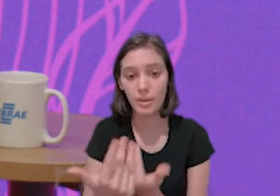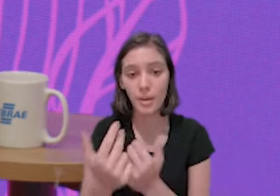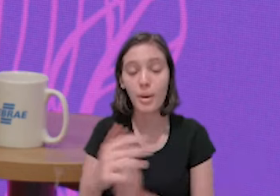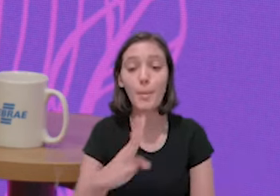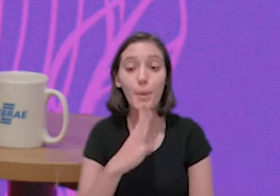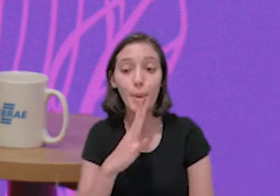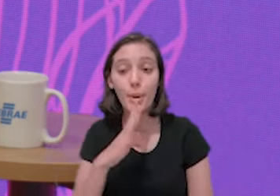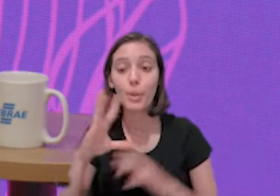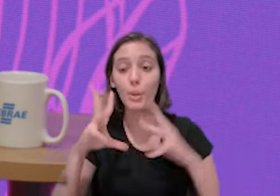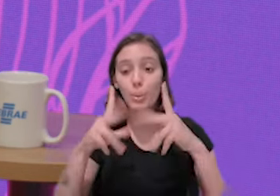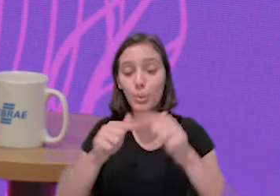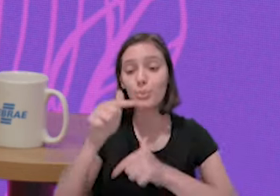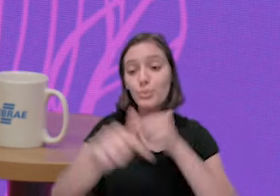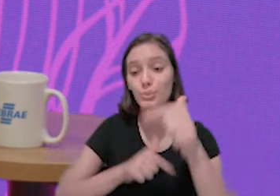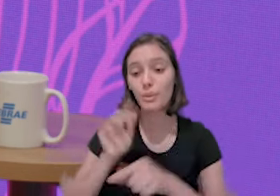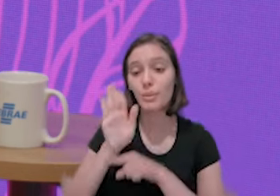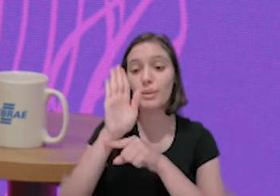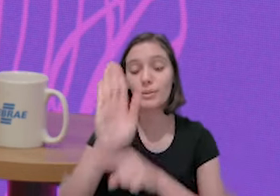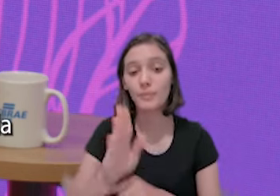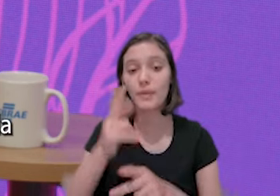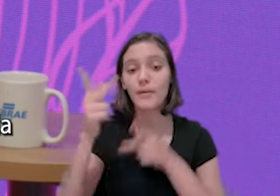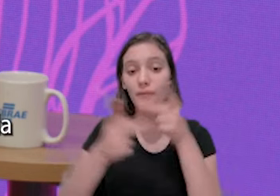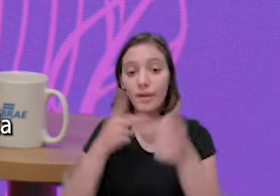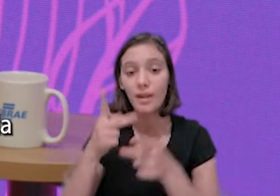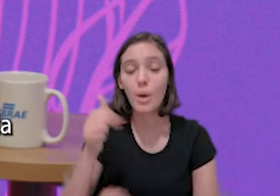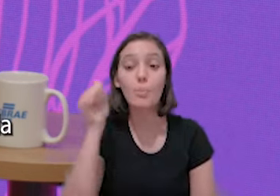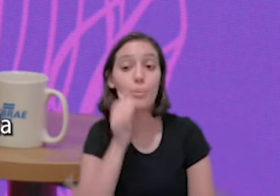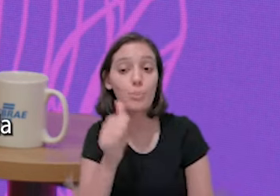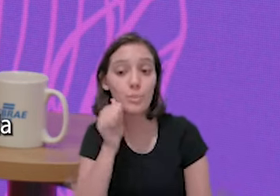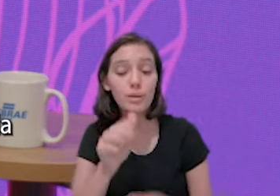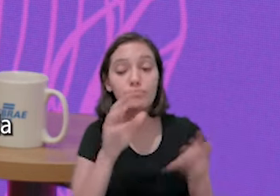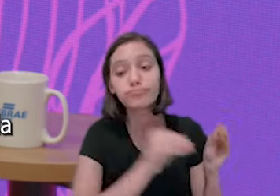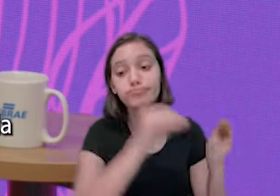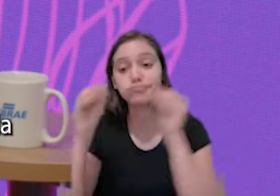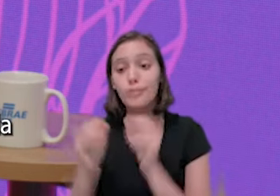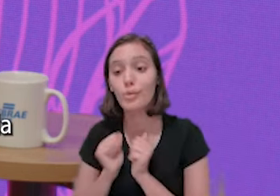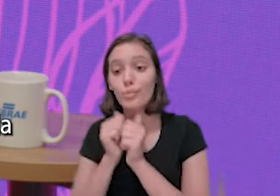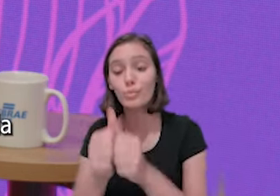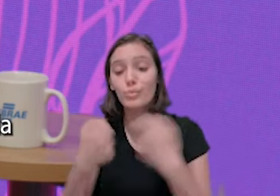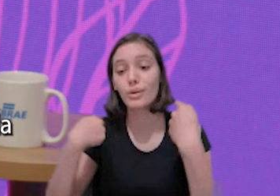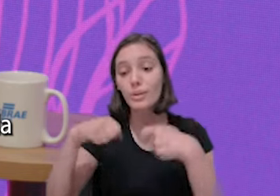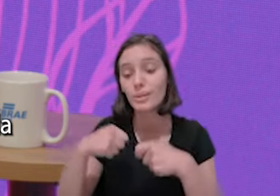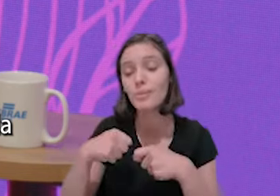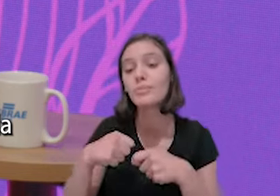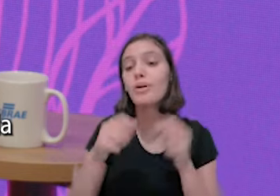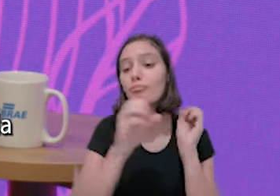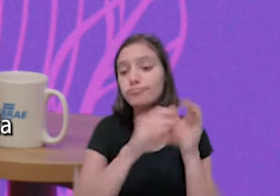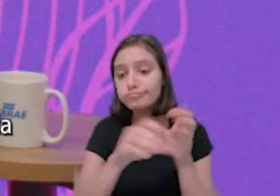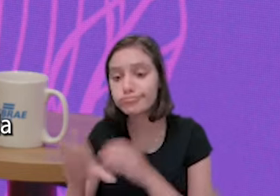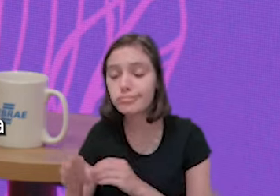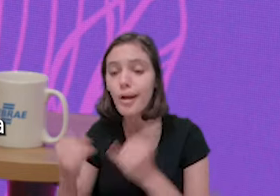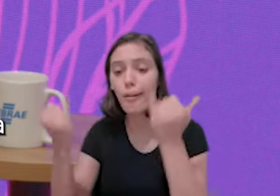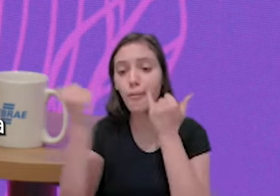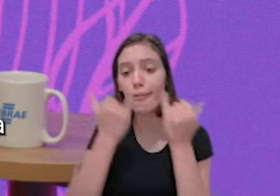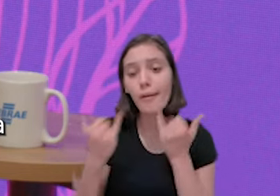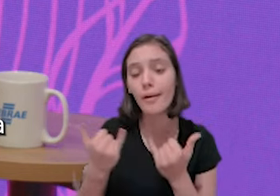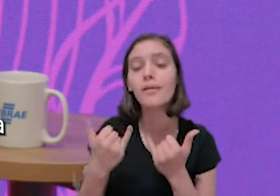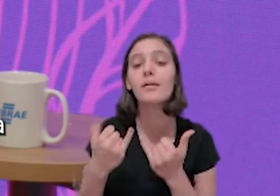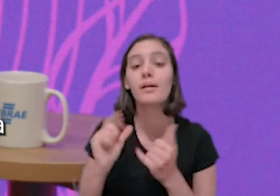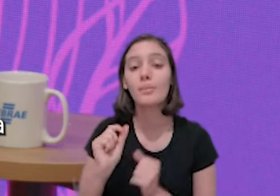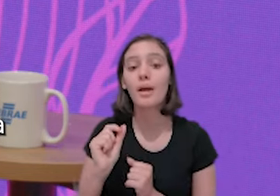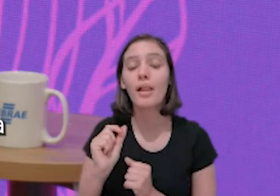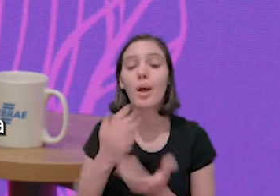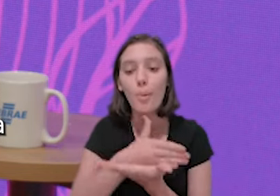endereço, para conhecer os serviços e levar uma mulher imigrante ou refugiada que está precisando de orientação e informação